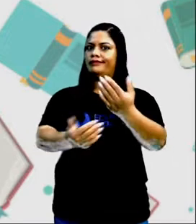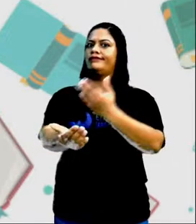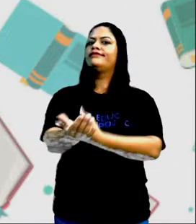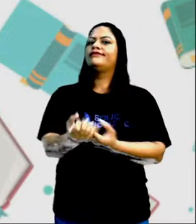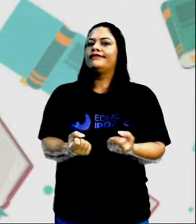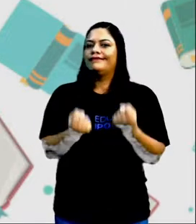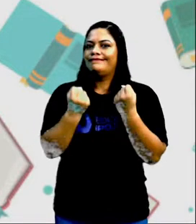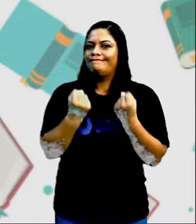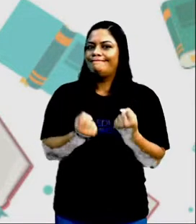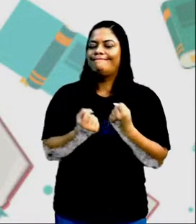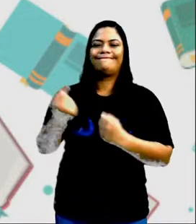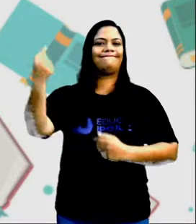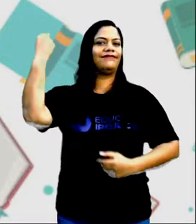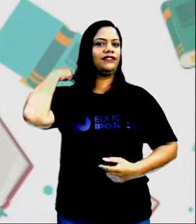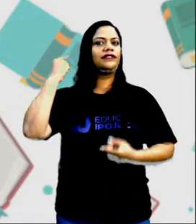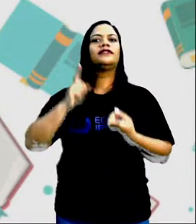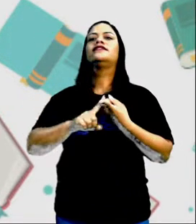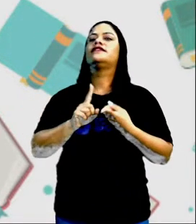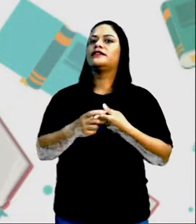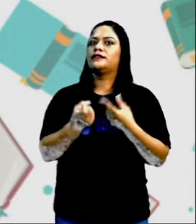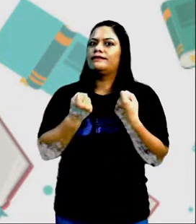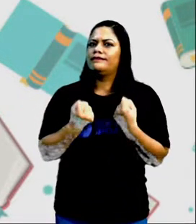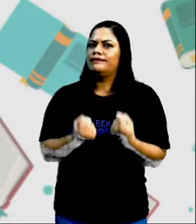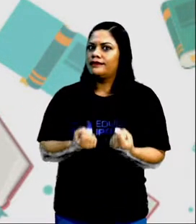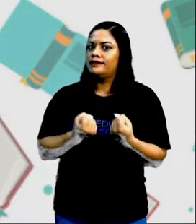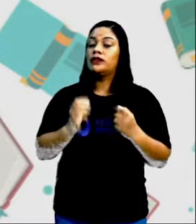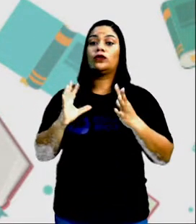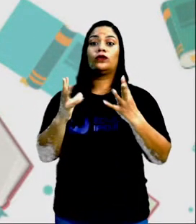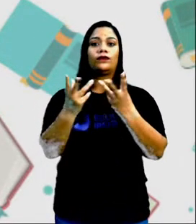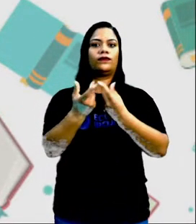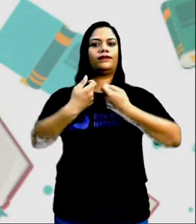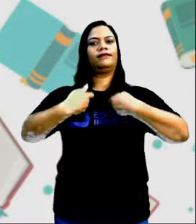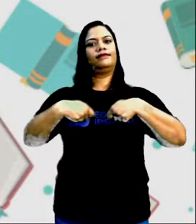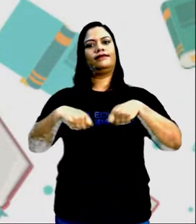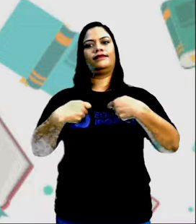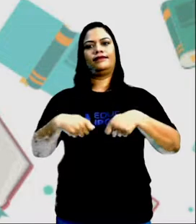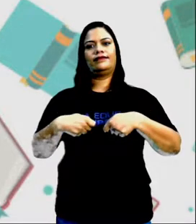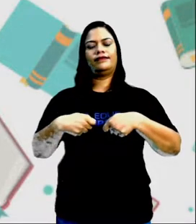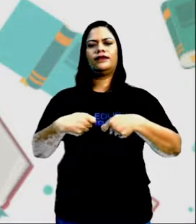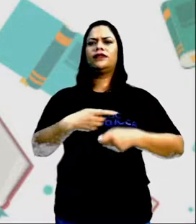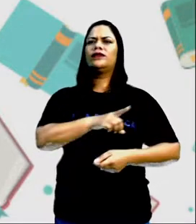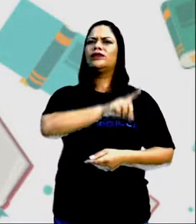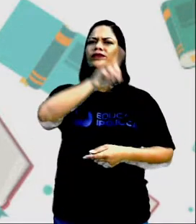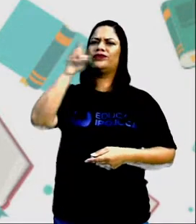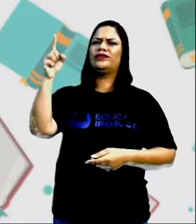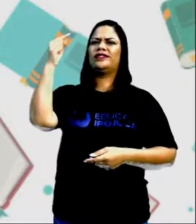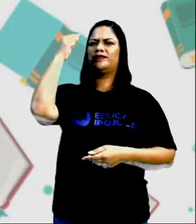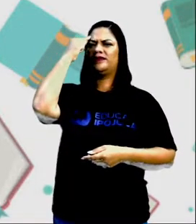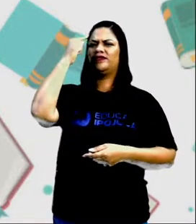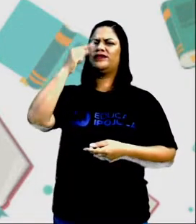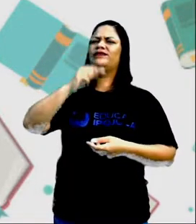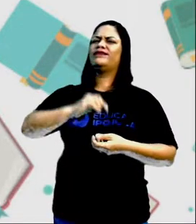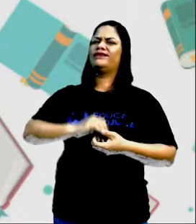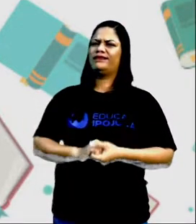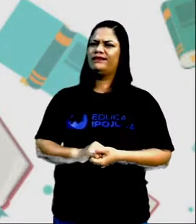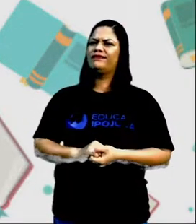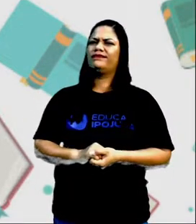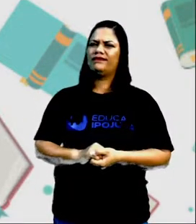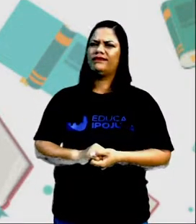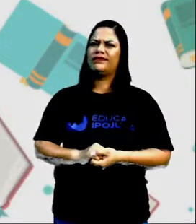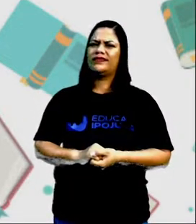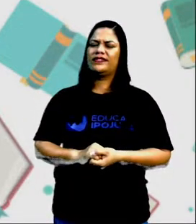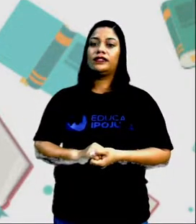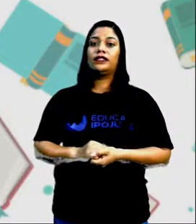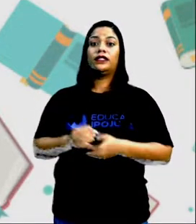braços, nas costas Tudo aquilo que ele precisava Um dia ele pensou, o que foi que ele pensou? Que